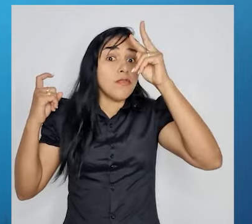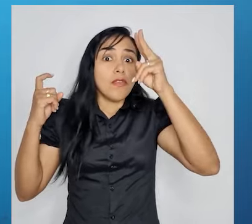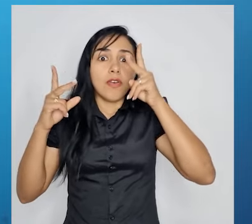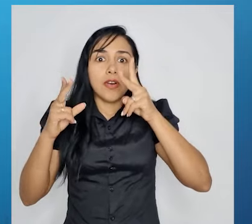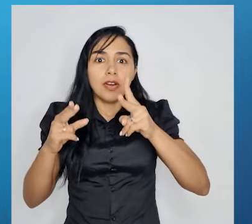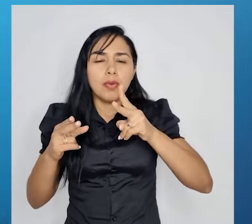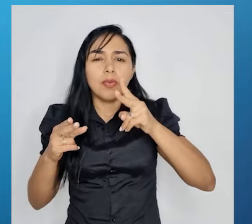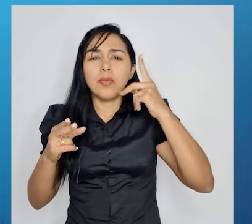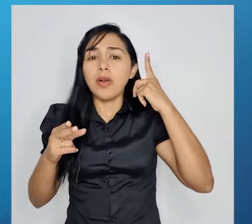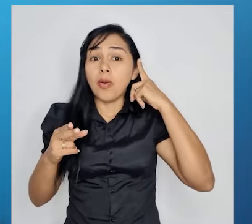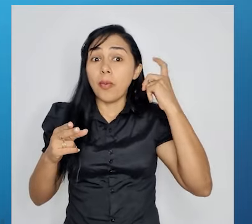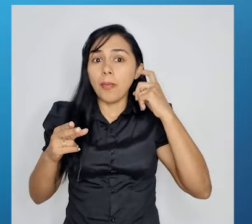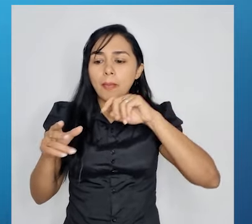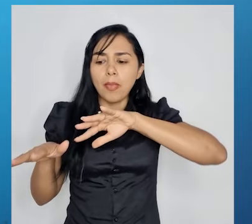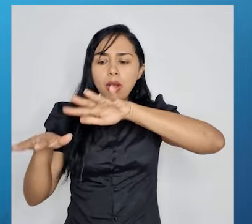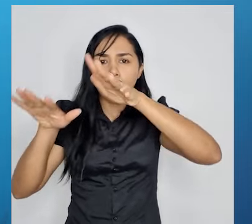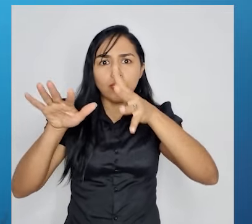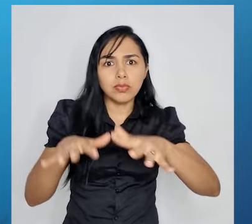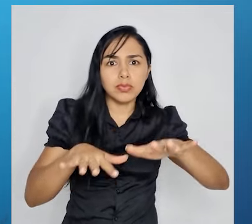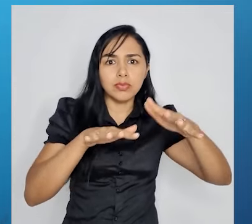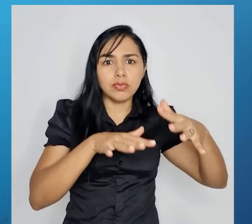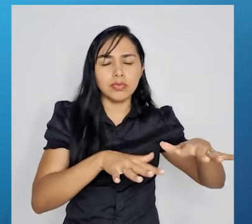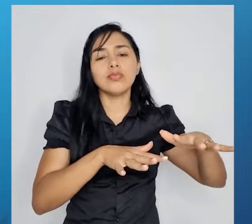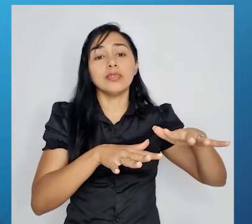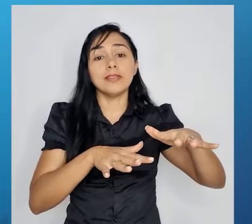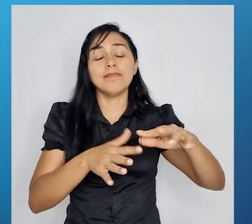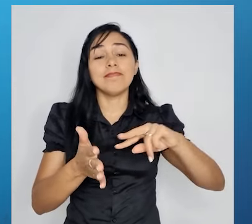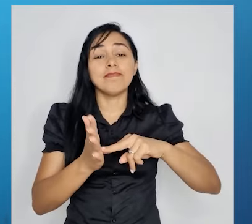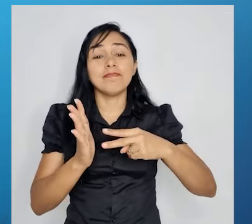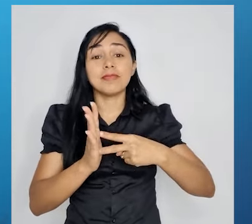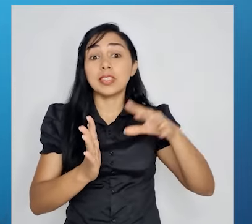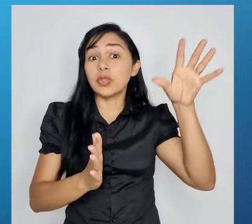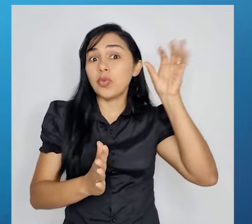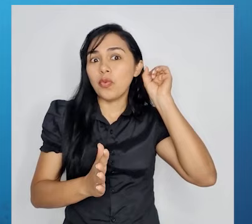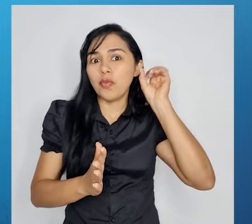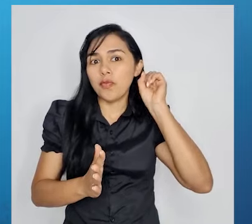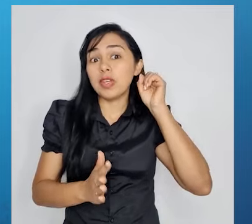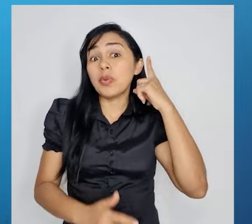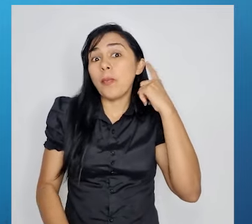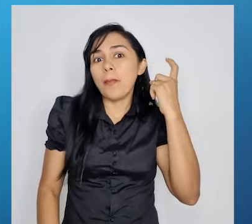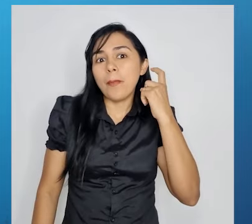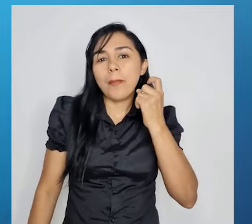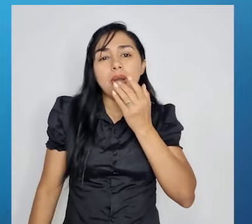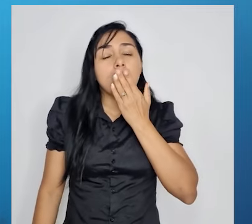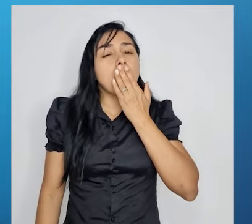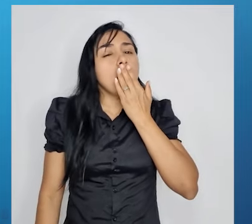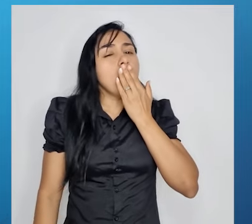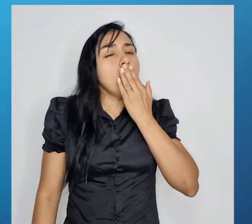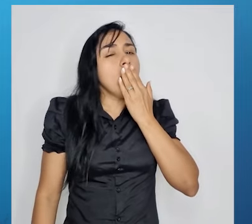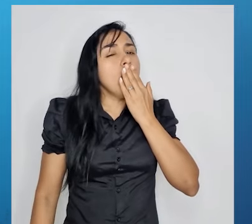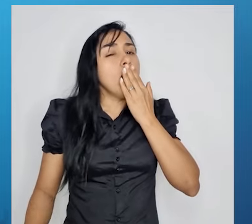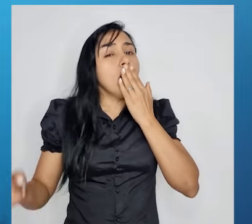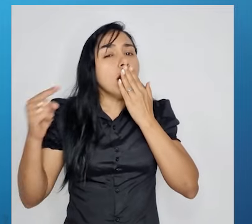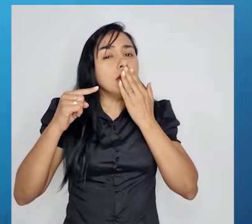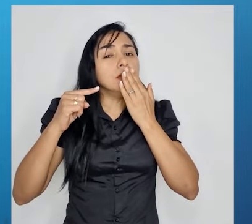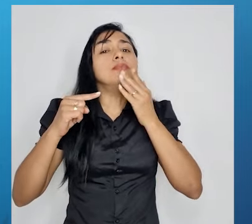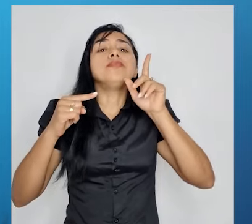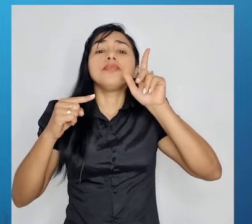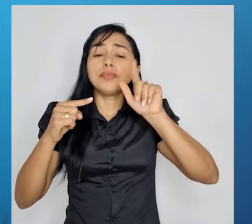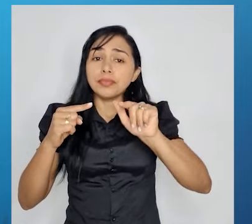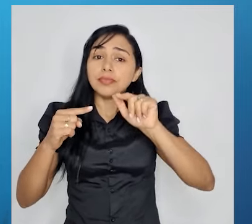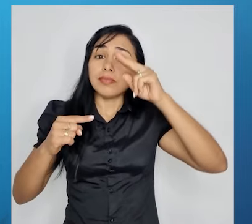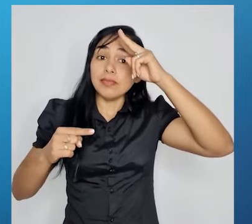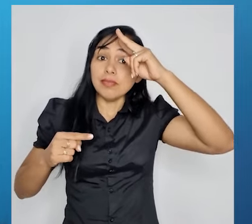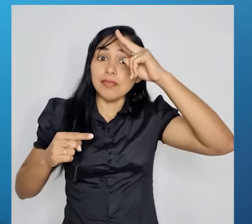marulhar das ondas. Eles ouviram bocejos. E aí ele falou o quê? Que esses bocejos eram